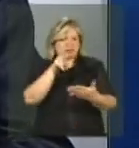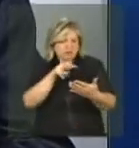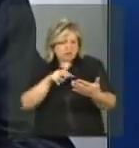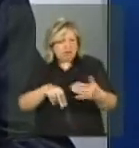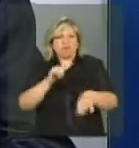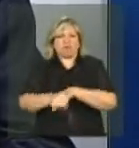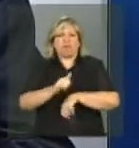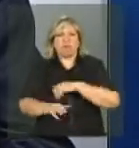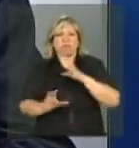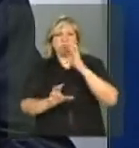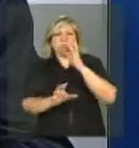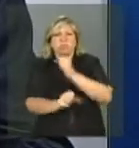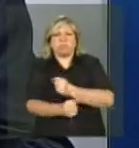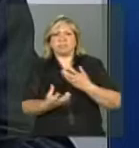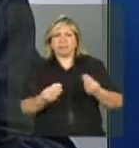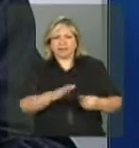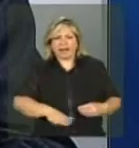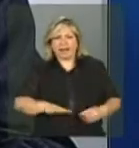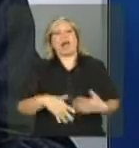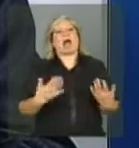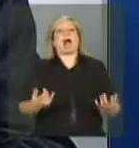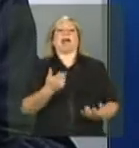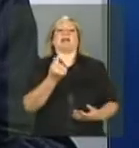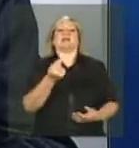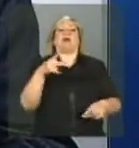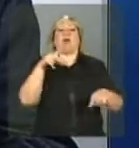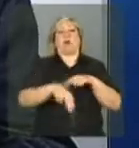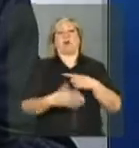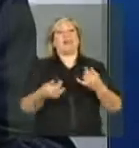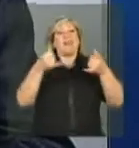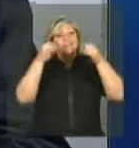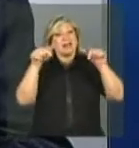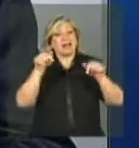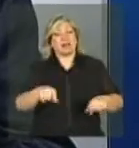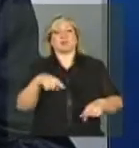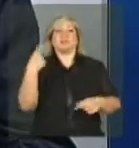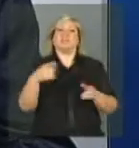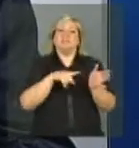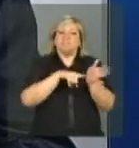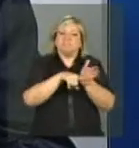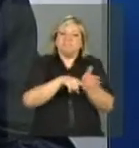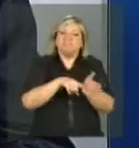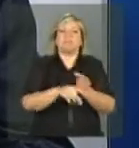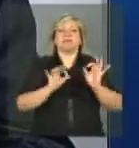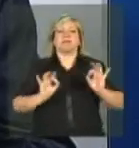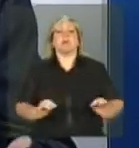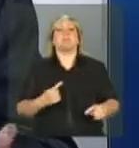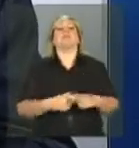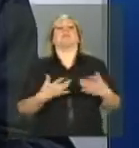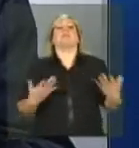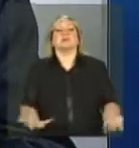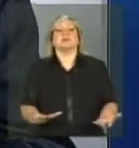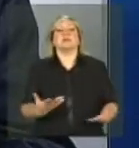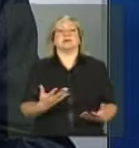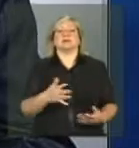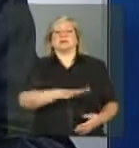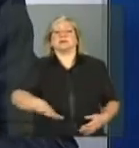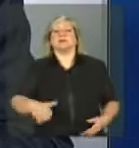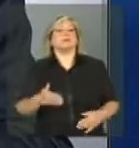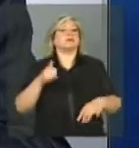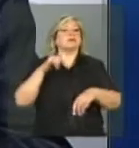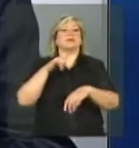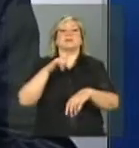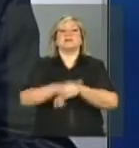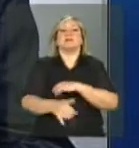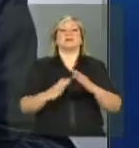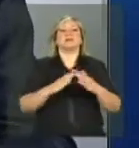outubro para chegarmos no prazo final de identificação destas famílias. E particularmente na sua pergunta, este grupo que está sendo acompanhado agora, estas